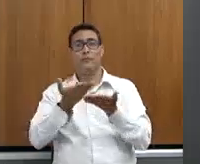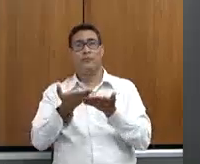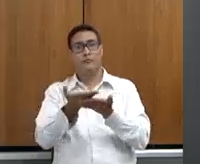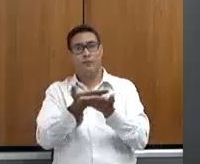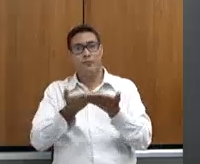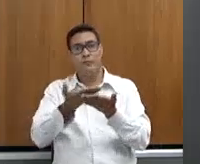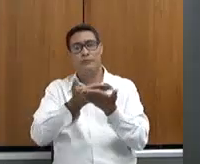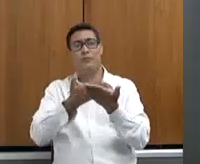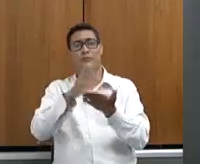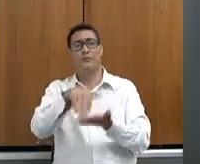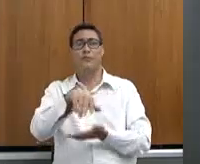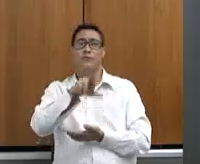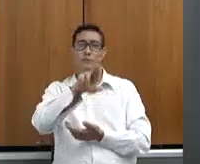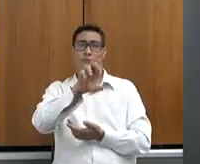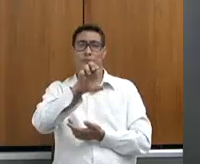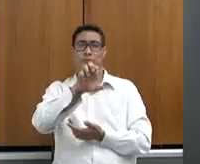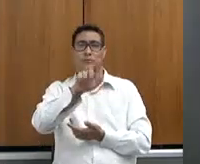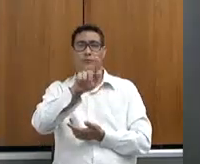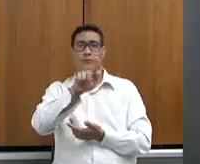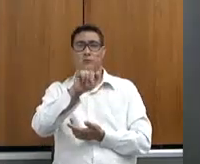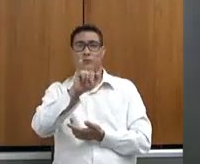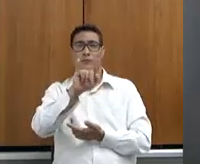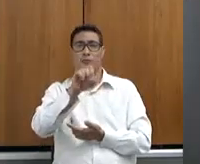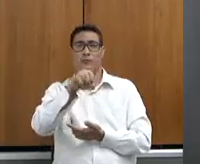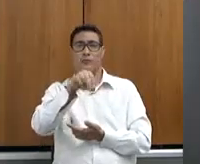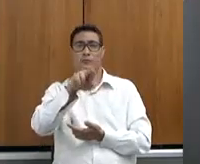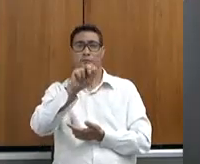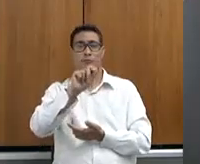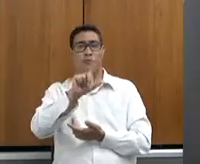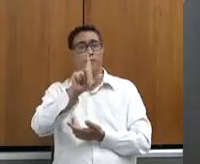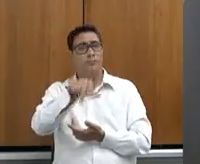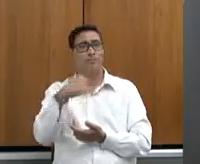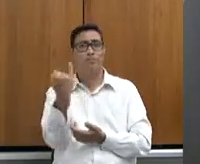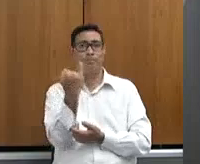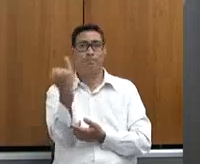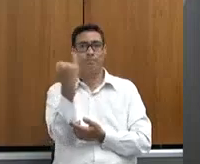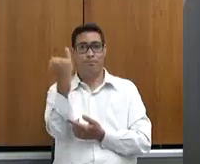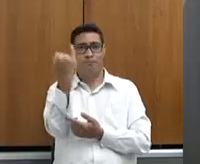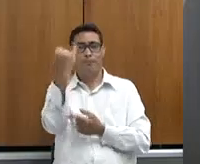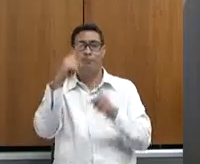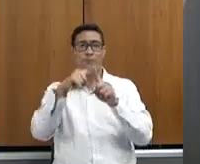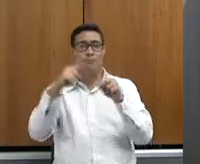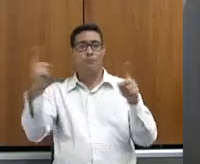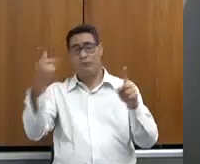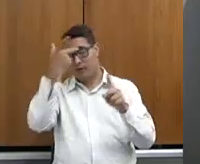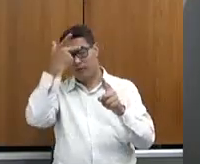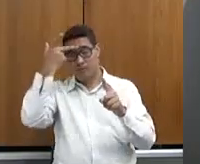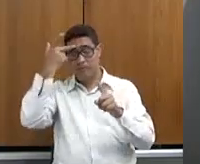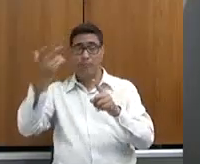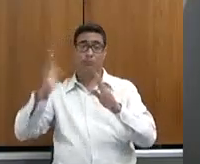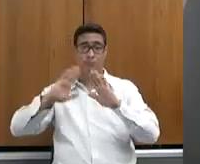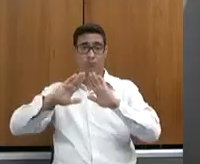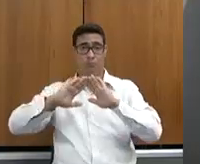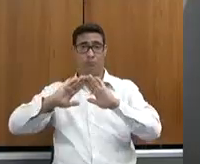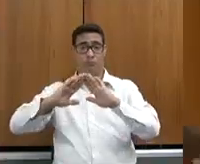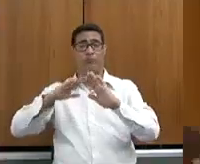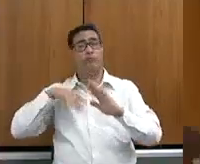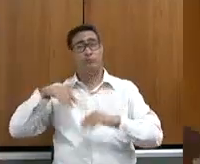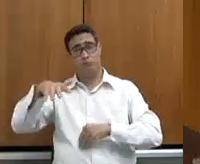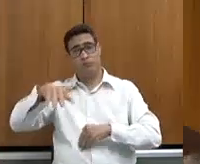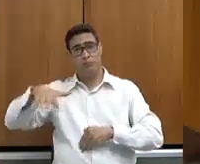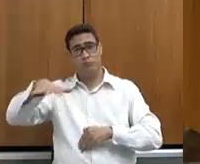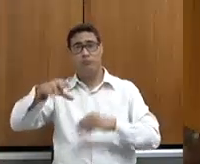regional, ele é importantíssimo. Então, queria... Essa é uma demanda que me chegou da região, eu queria